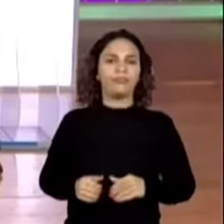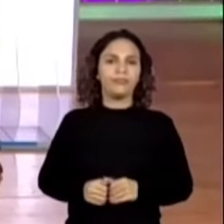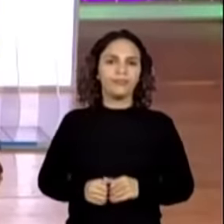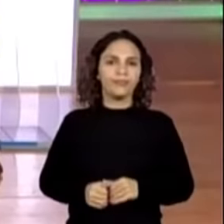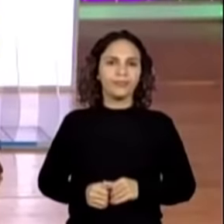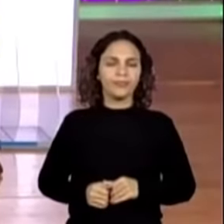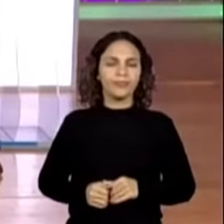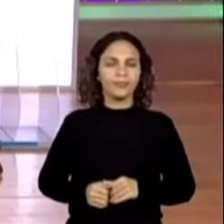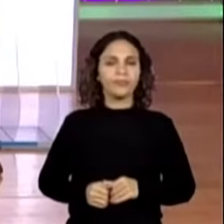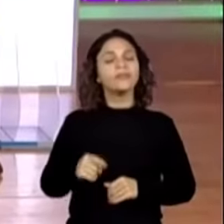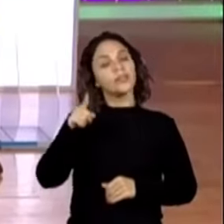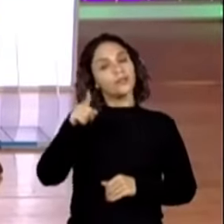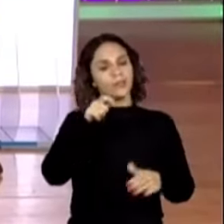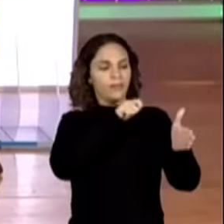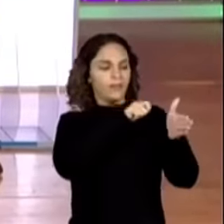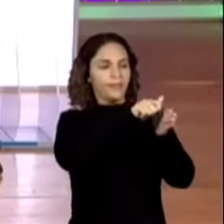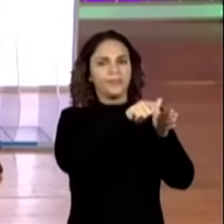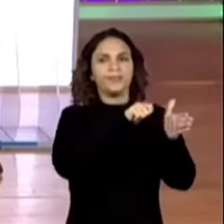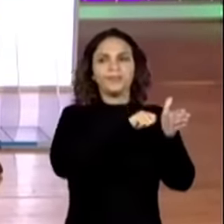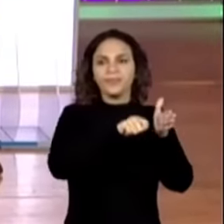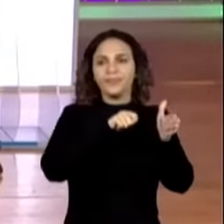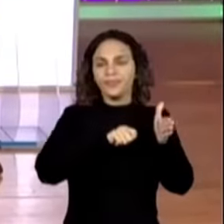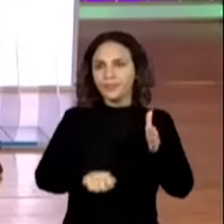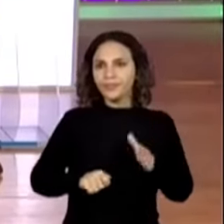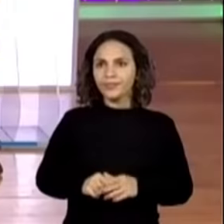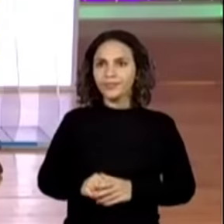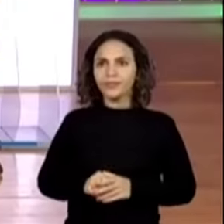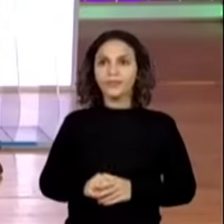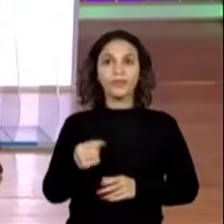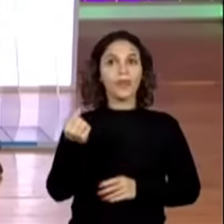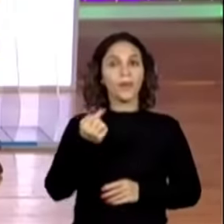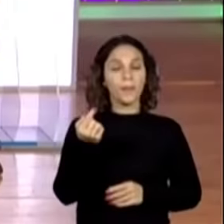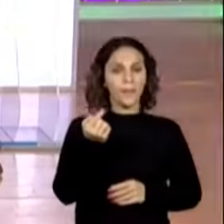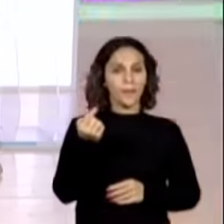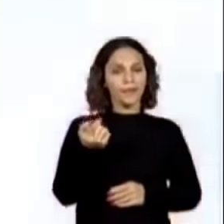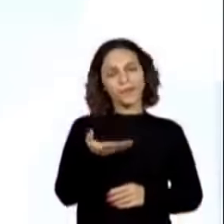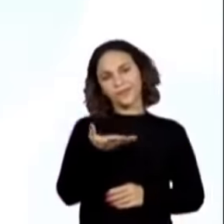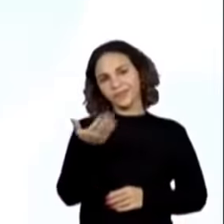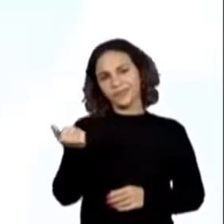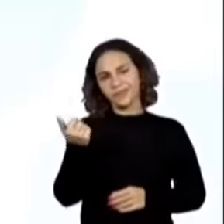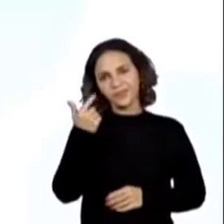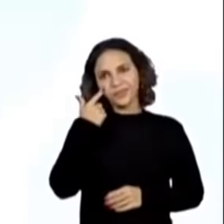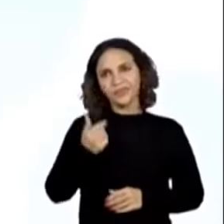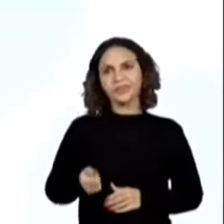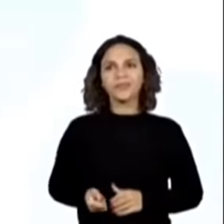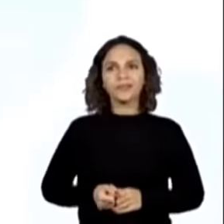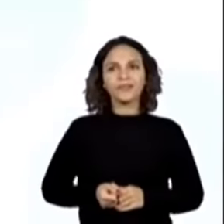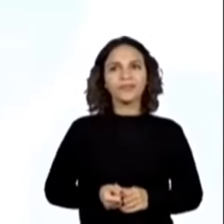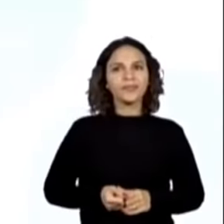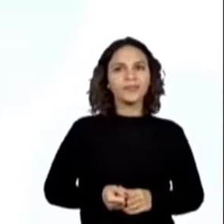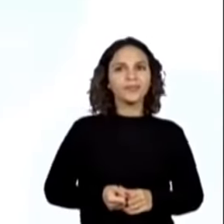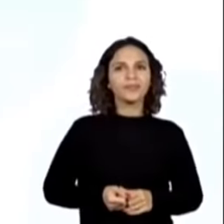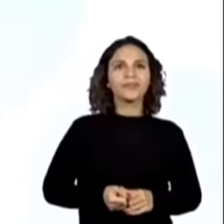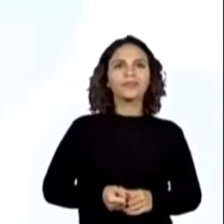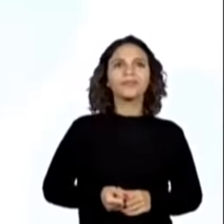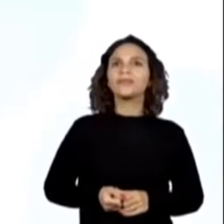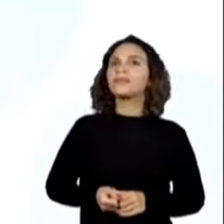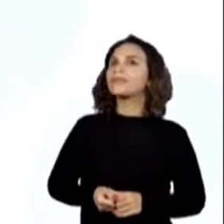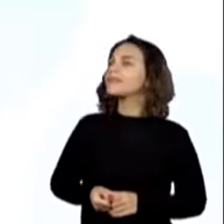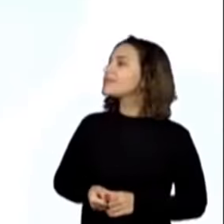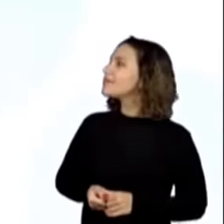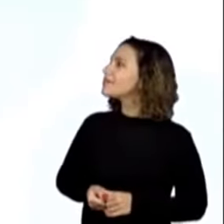Aí vocês vão marcando. Primeiro que vocês têm. Agora pode voltar a tela para vocês. Vamos lá.